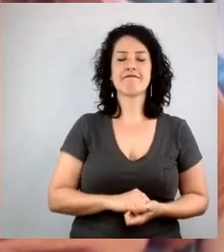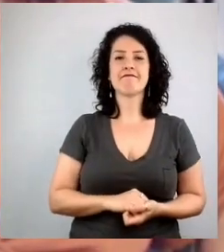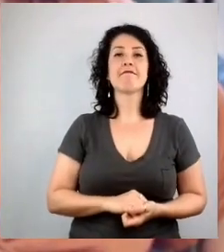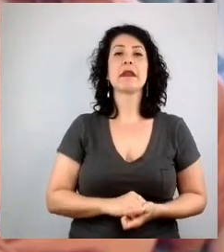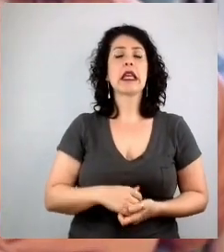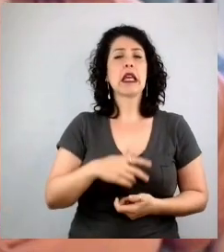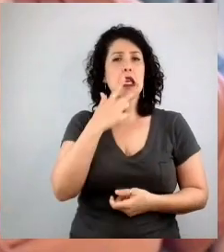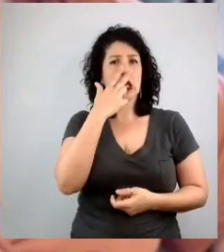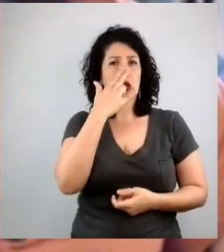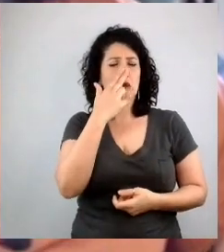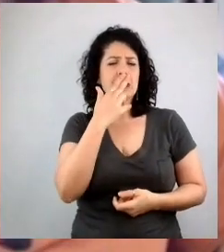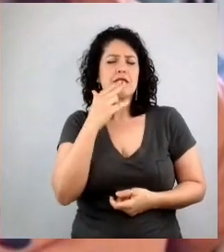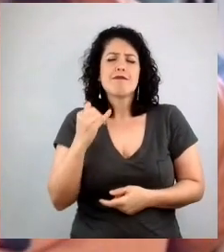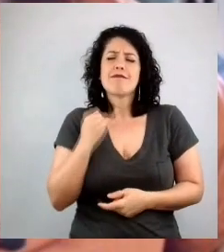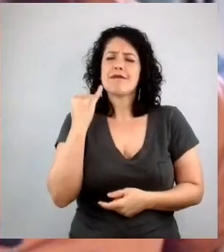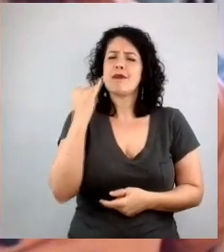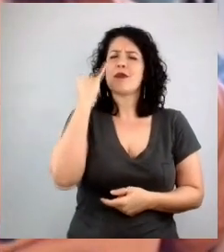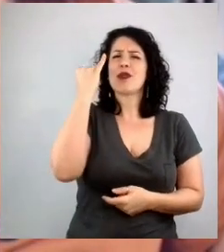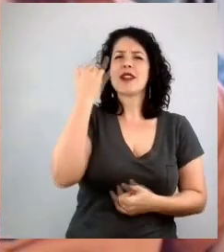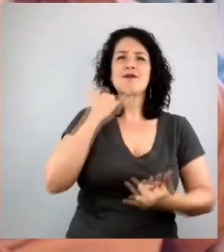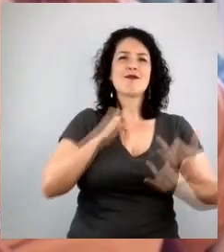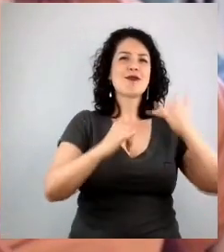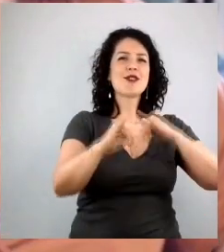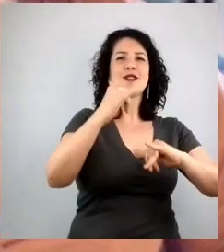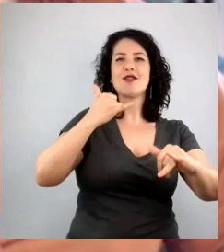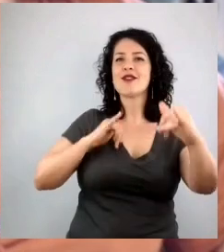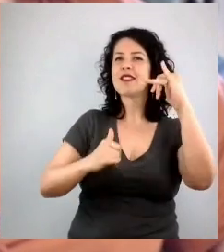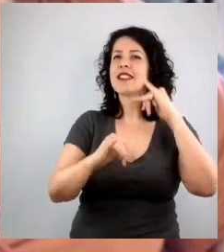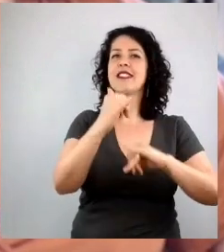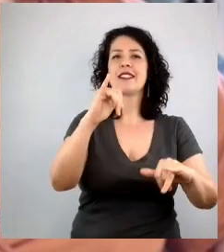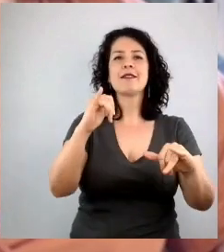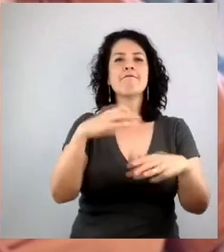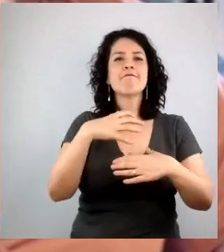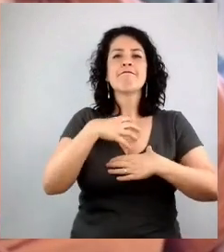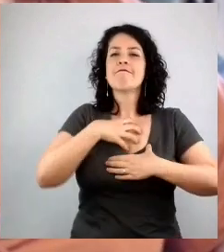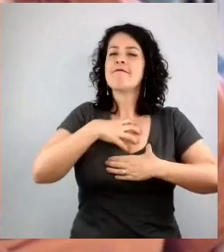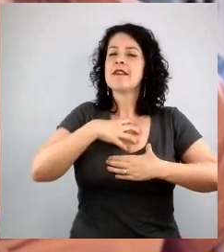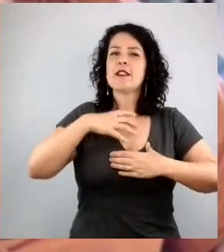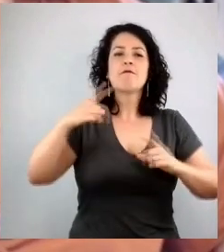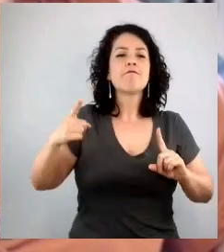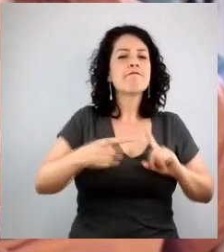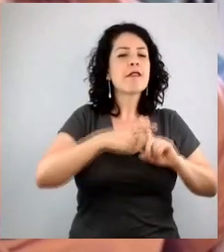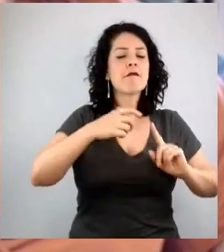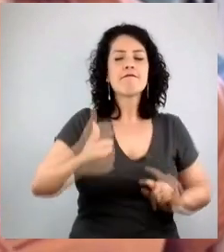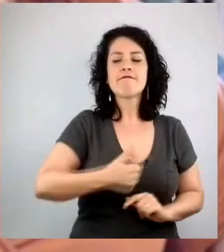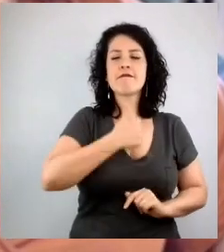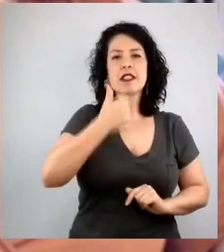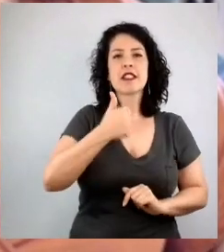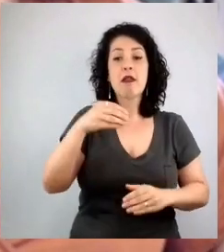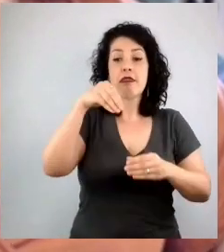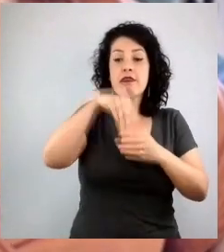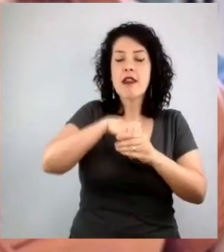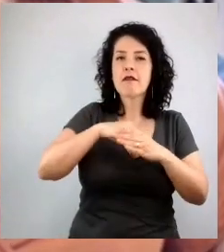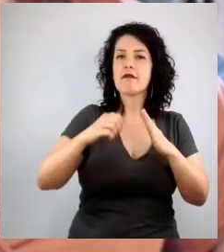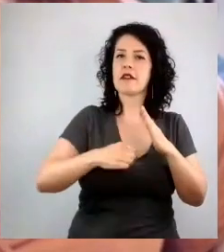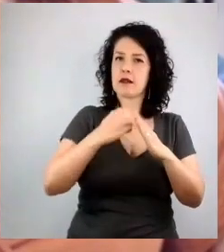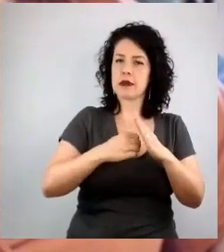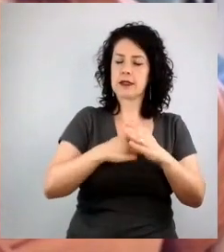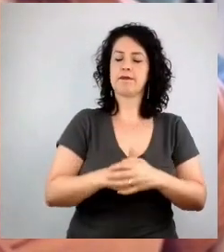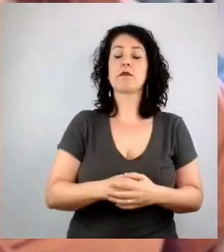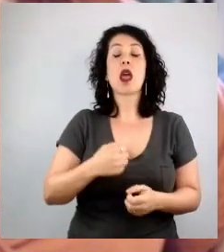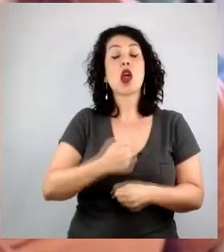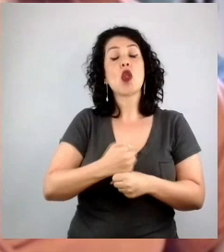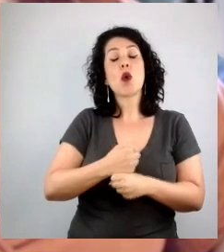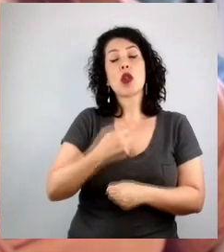trazer essa energia de forma positiva também para o mundo corporativo. Em 2016, tornou-se a parceira do Francisco